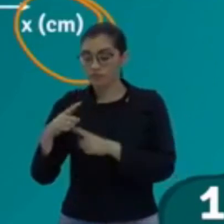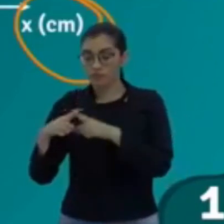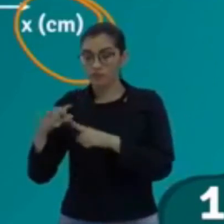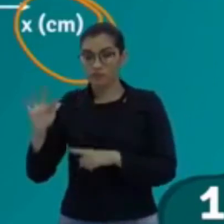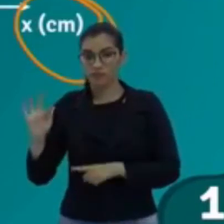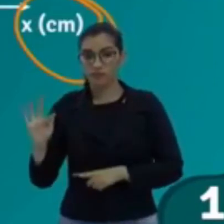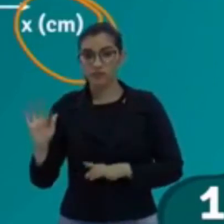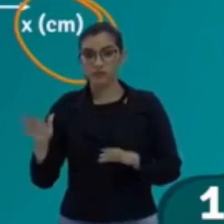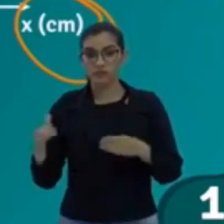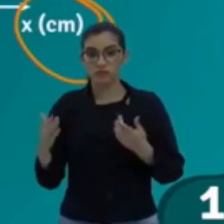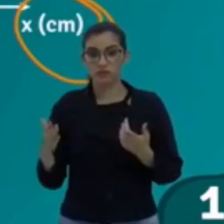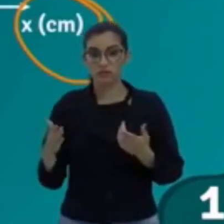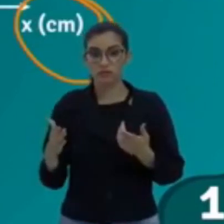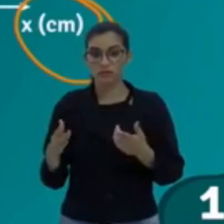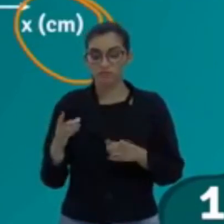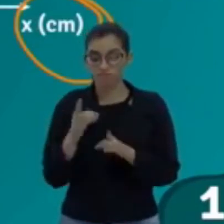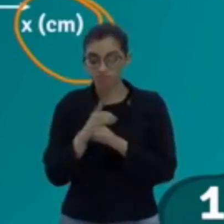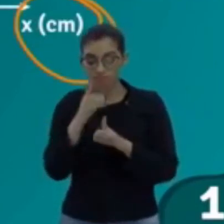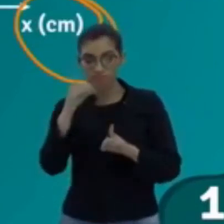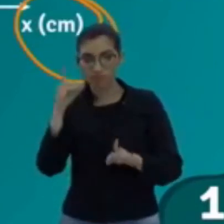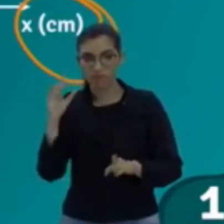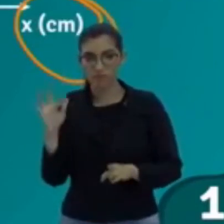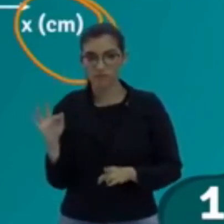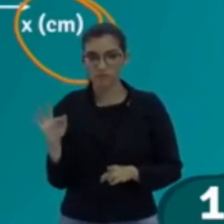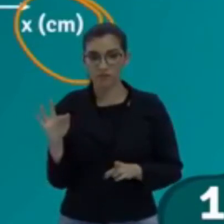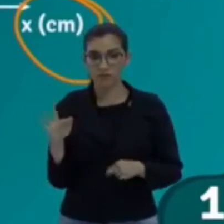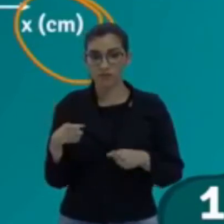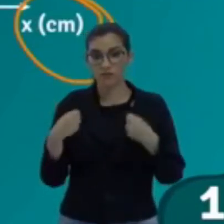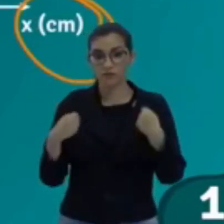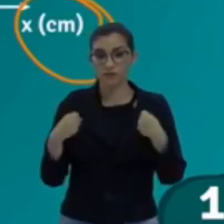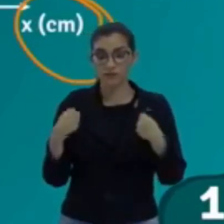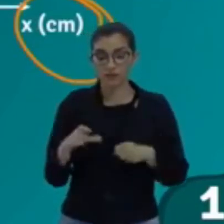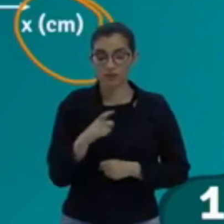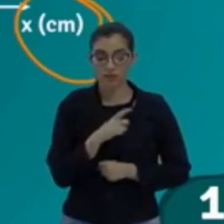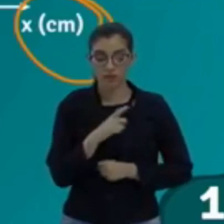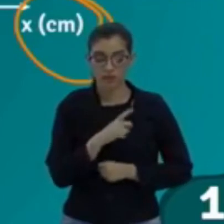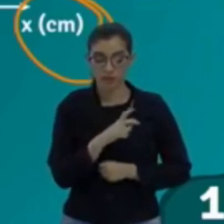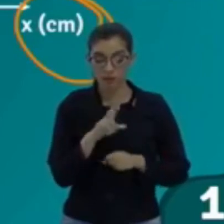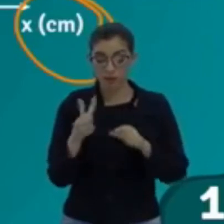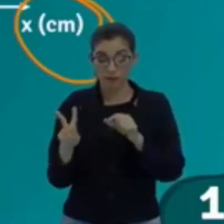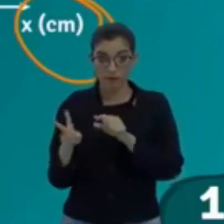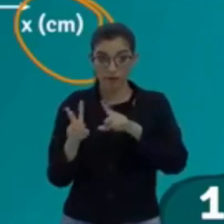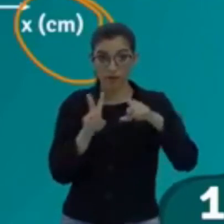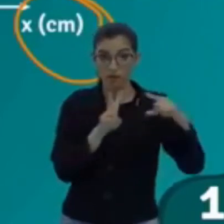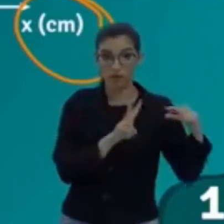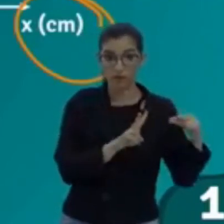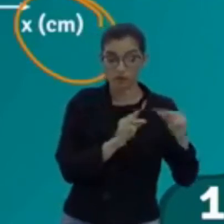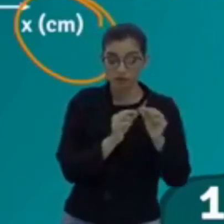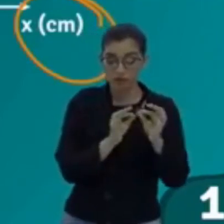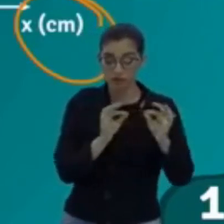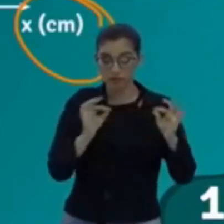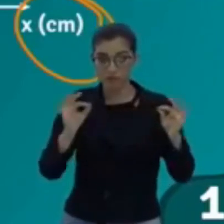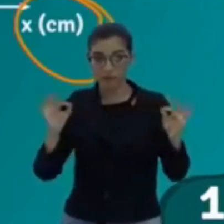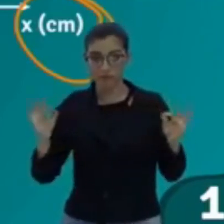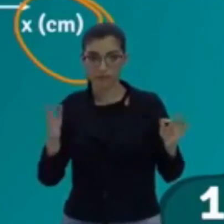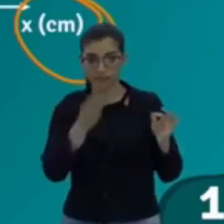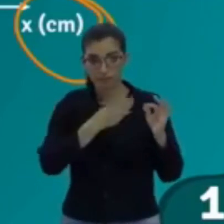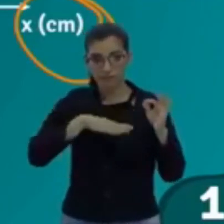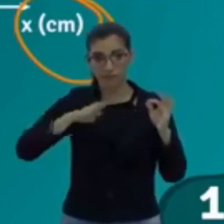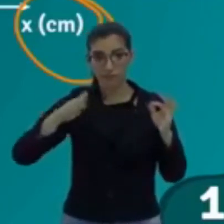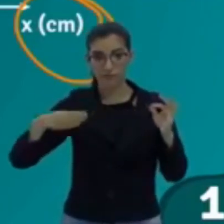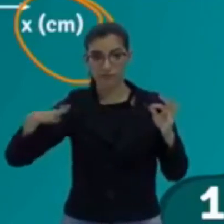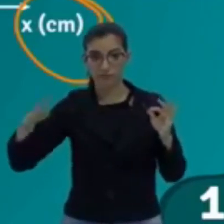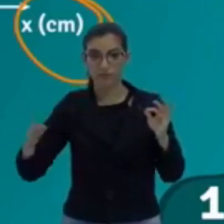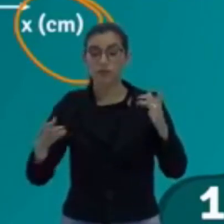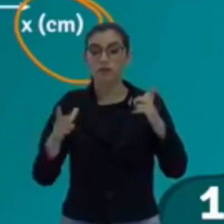frequência está aqui. Eu preciso ter uma velocidade e um comprimento de onda. O eu vou fazer? Comprimento de